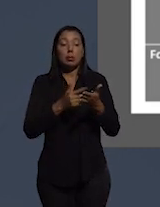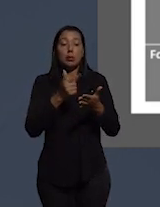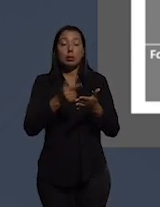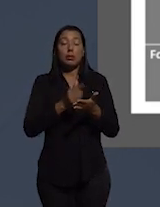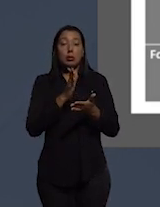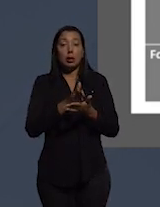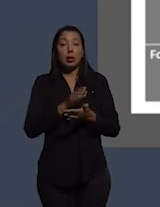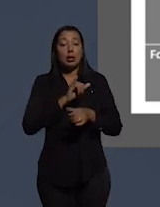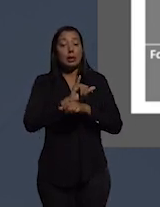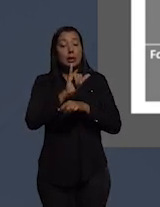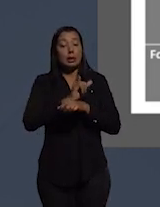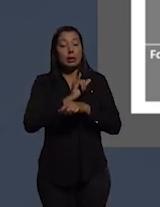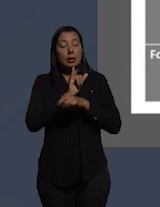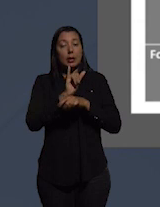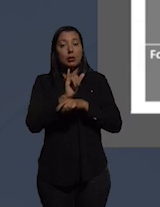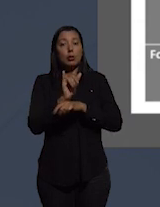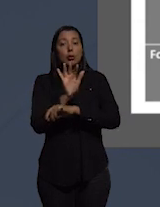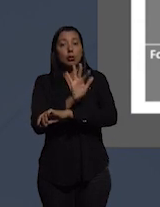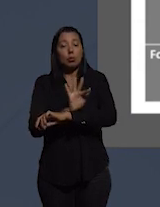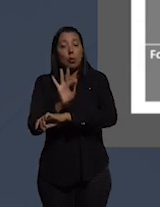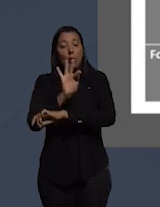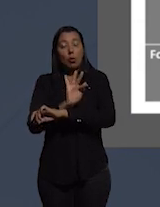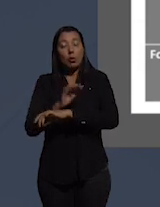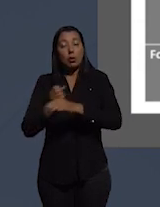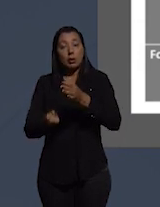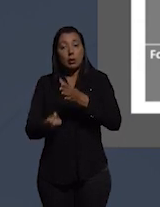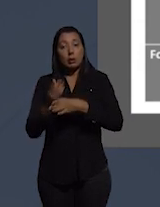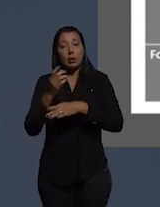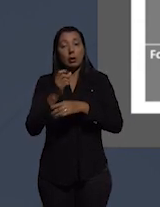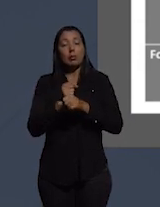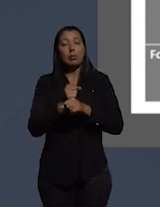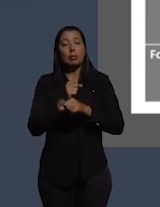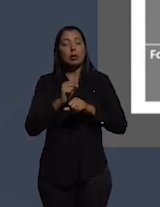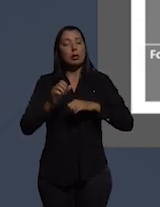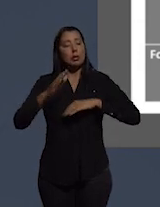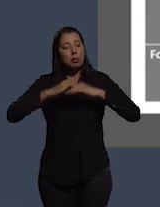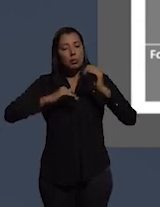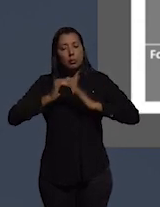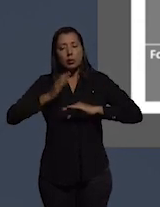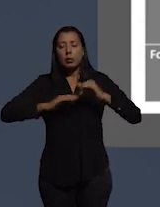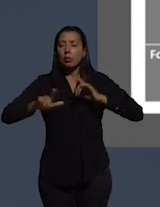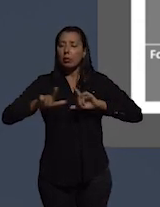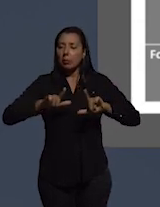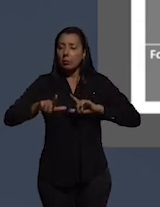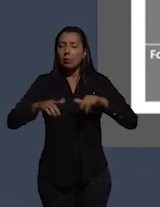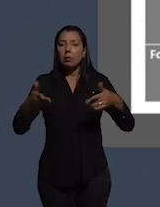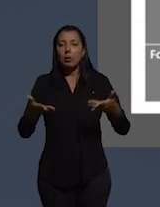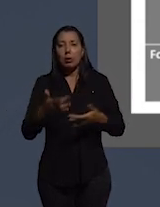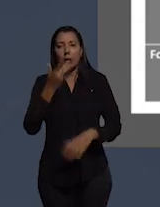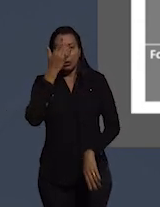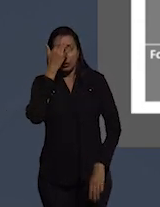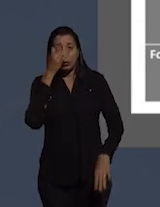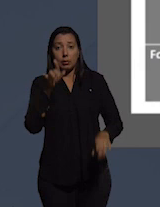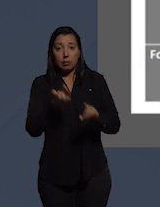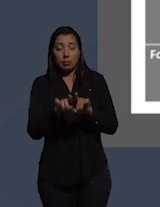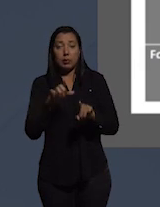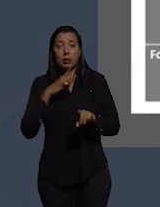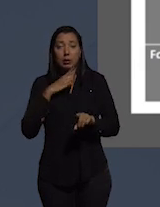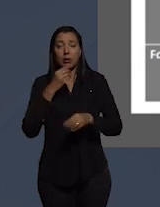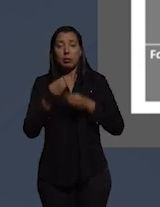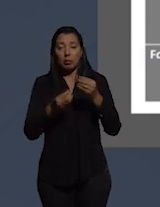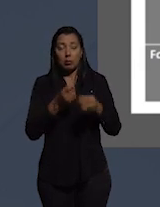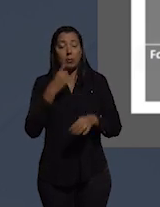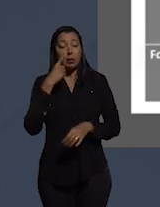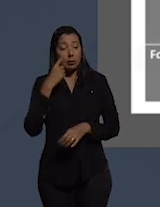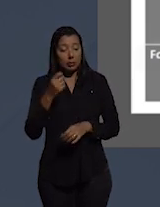estratégias de formalização da mão de obra e na Índia também atualmente nós temos formas bastante